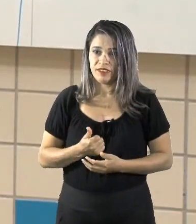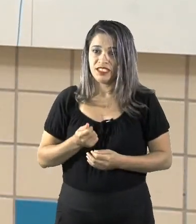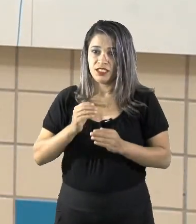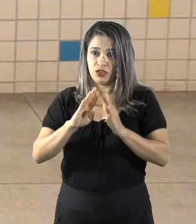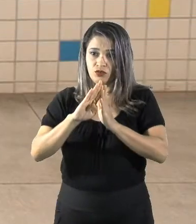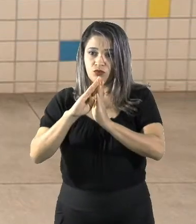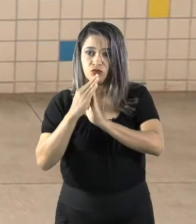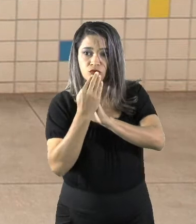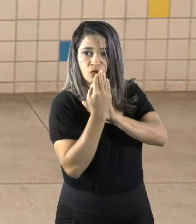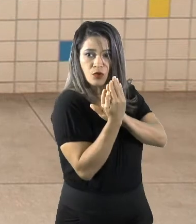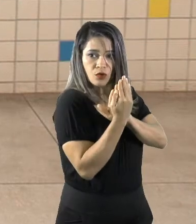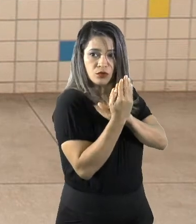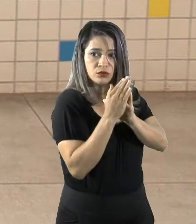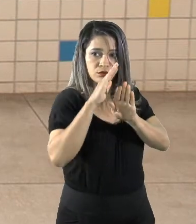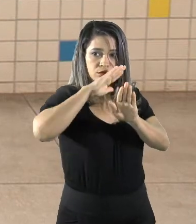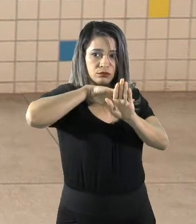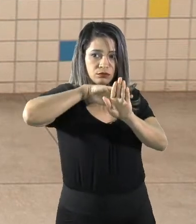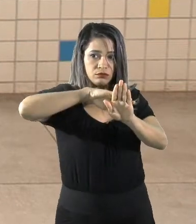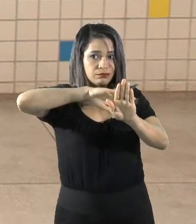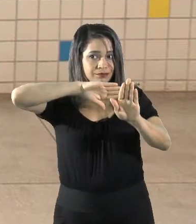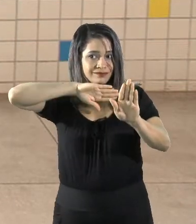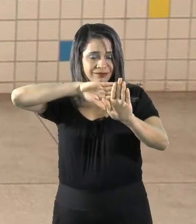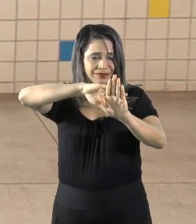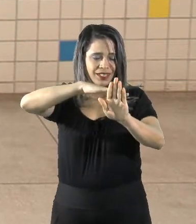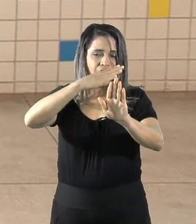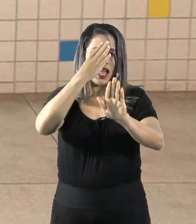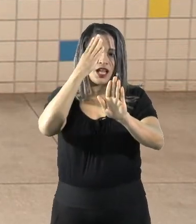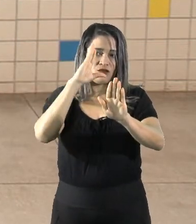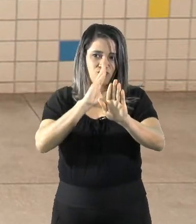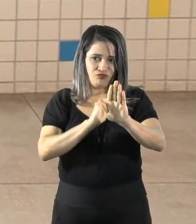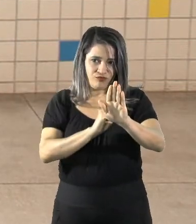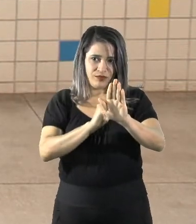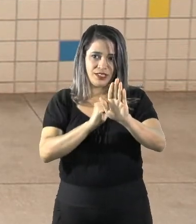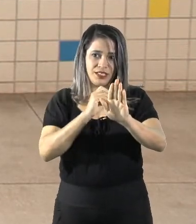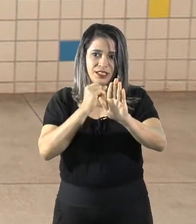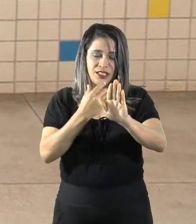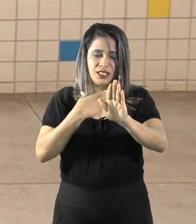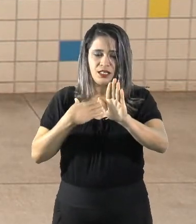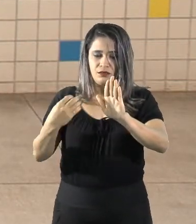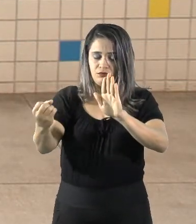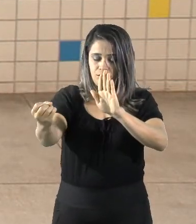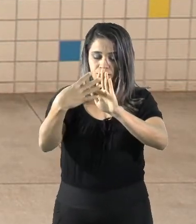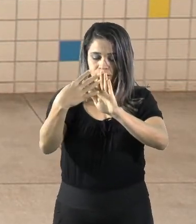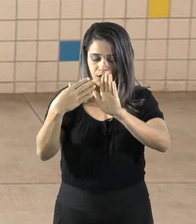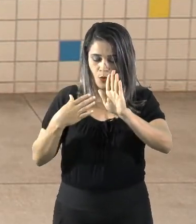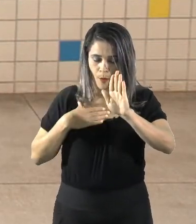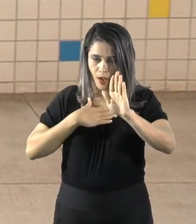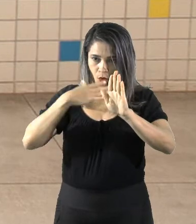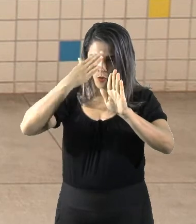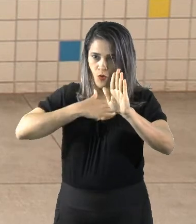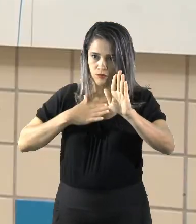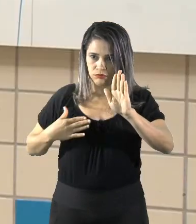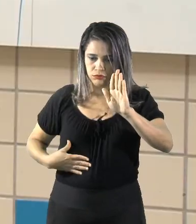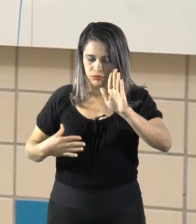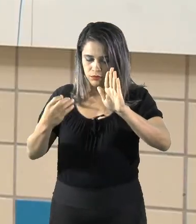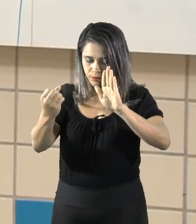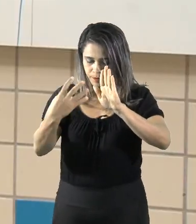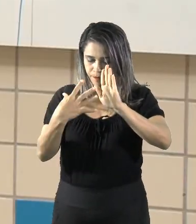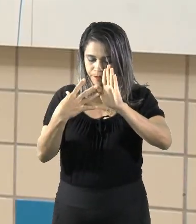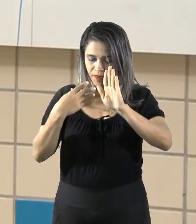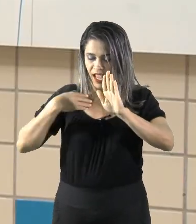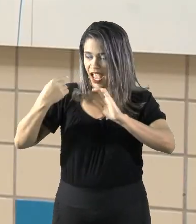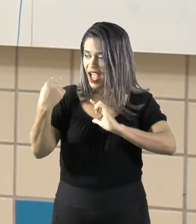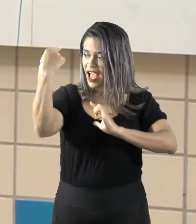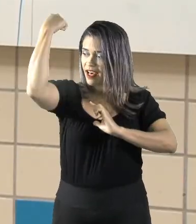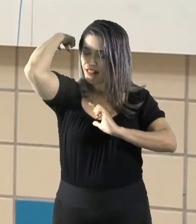a luz, vai estar escuro. Imagina o nosso corpo mesmo. Se a gente recebe a luz aqui, lá atrás não vem a sombra do nosso corpo? Ele não faz